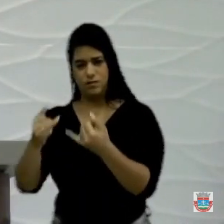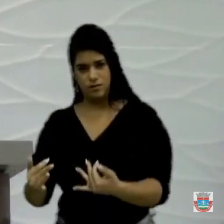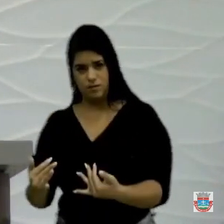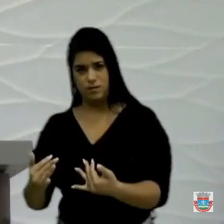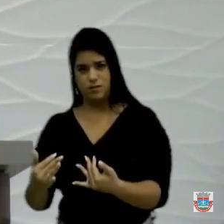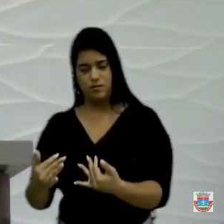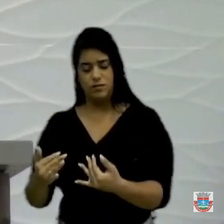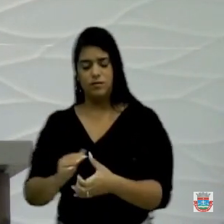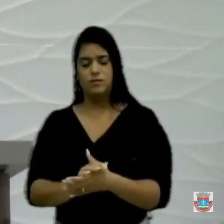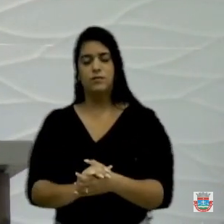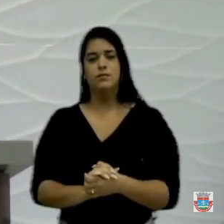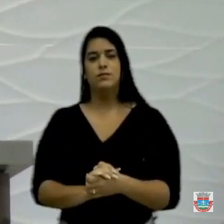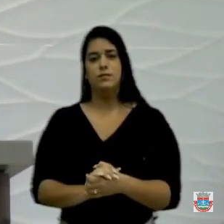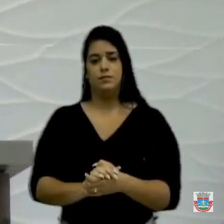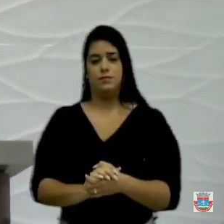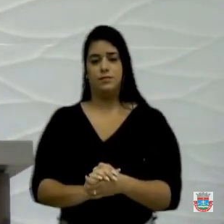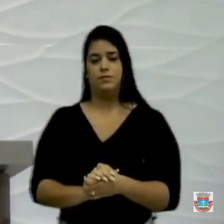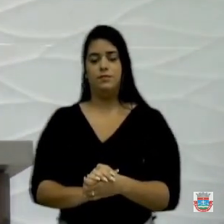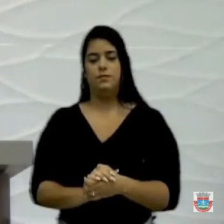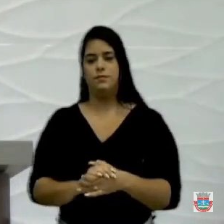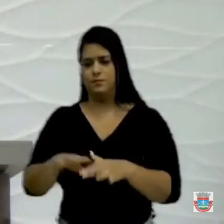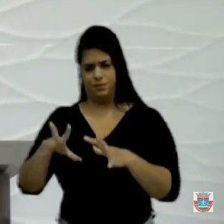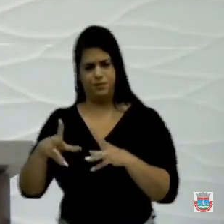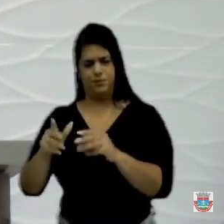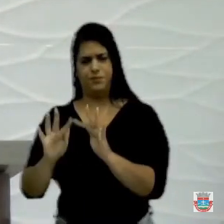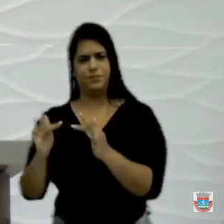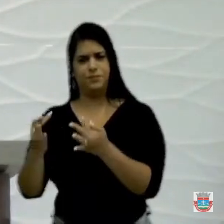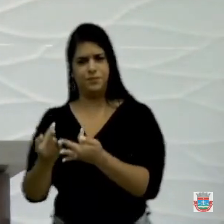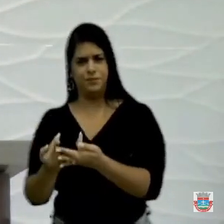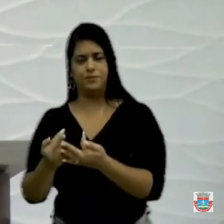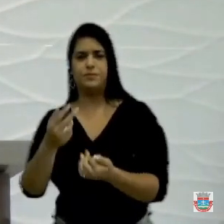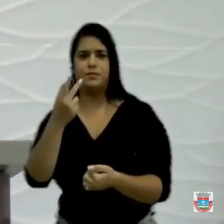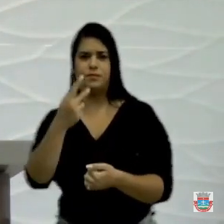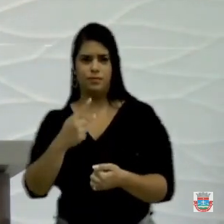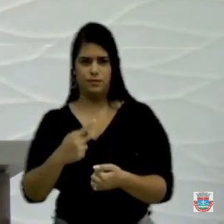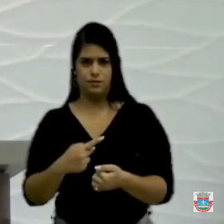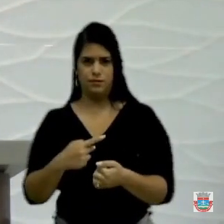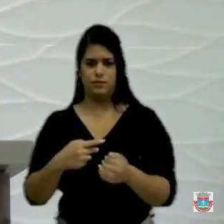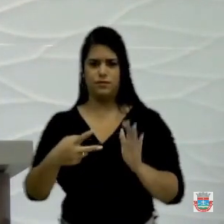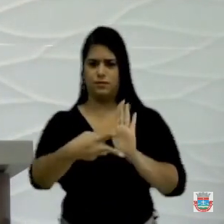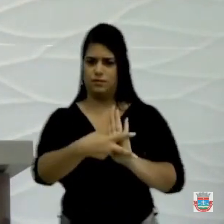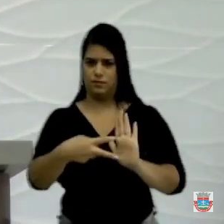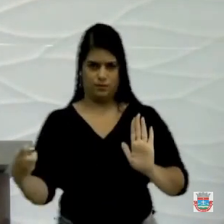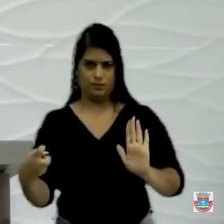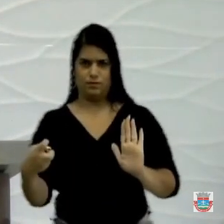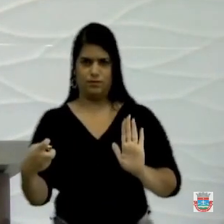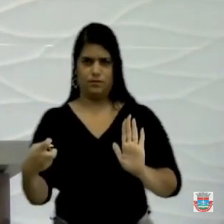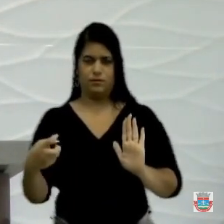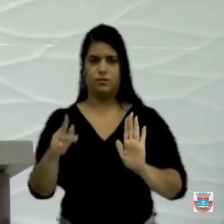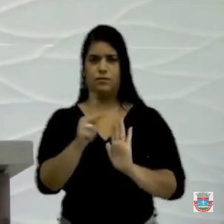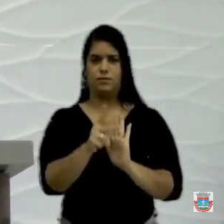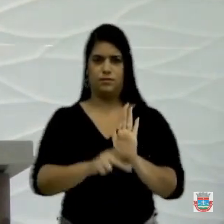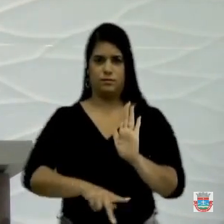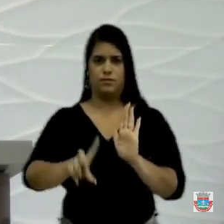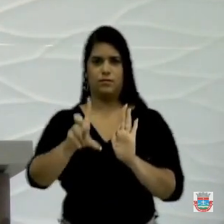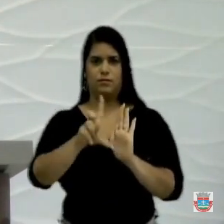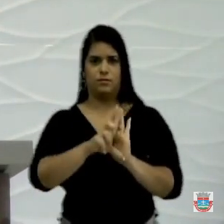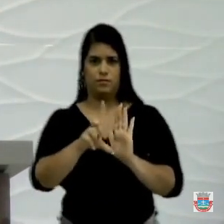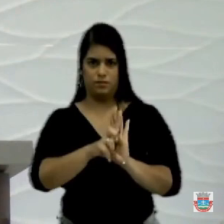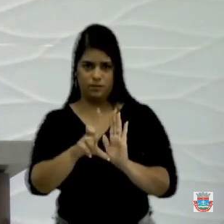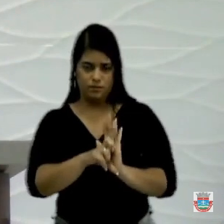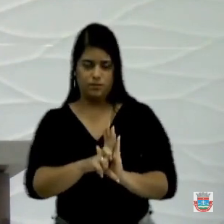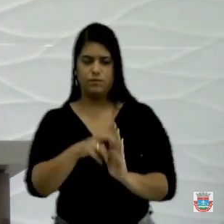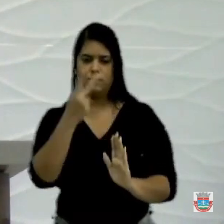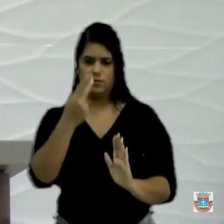para a Carlos, para a Ninha e para o Leandro, que eu vou retirar o projeto de lei, mesmo o meu sendo o